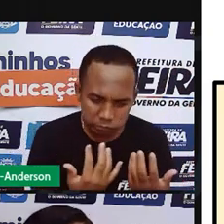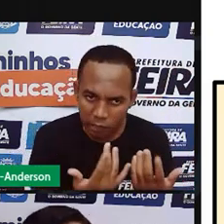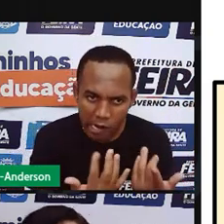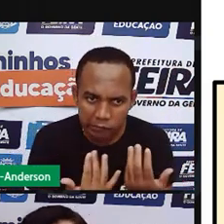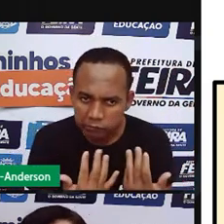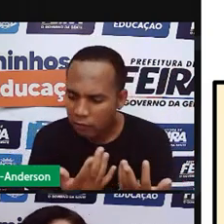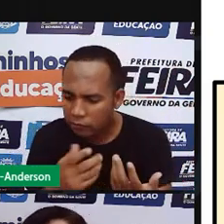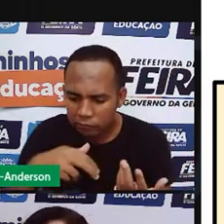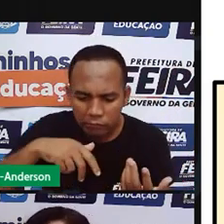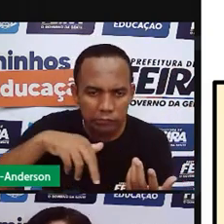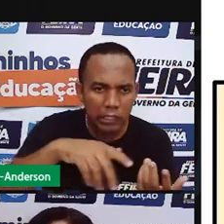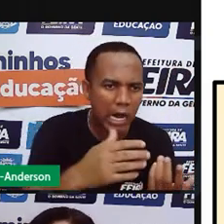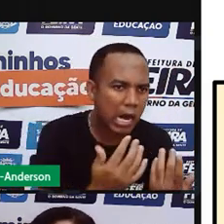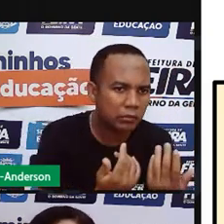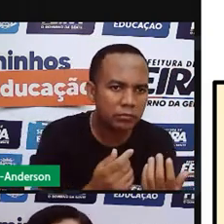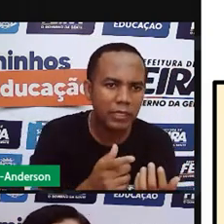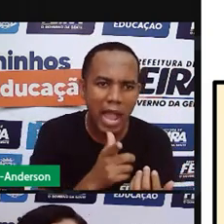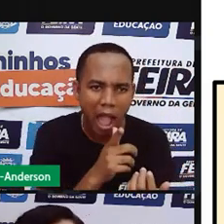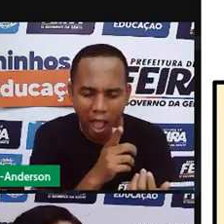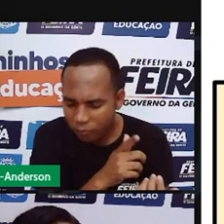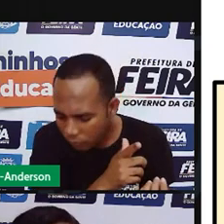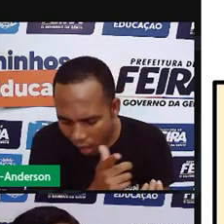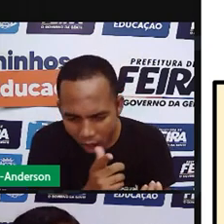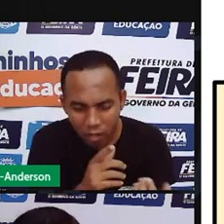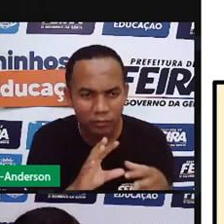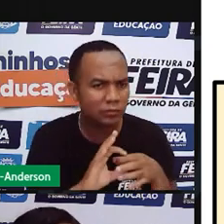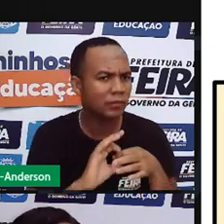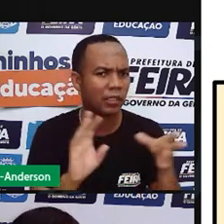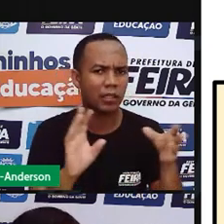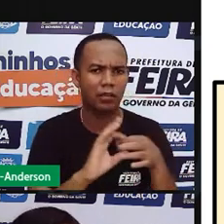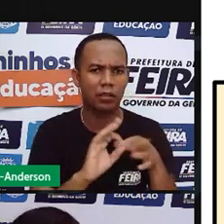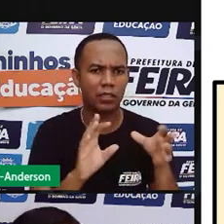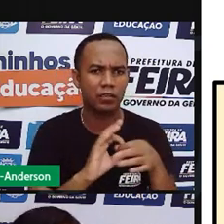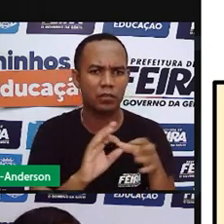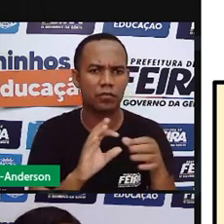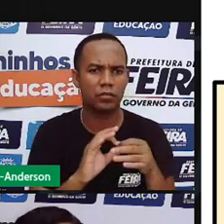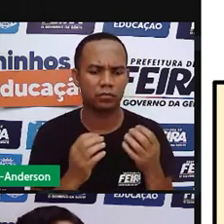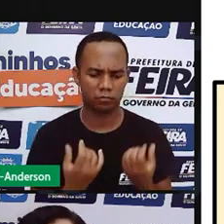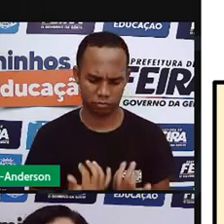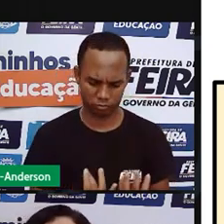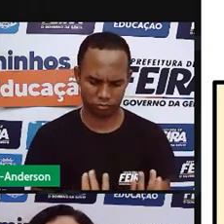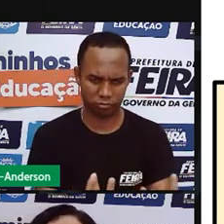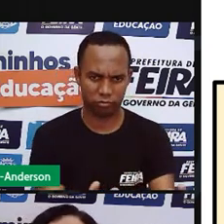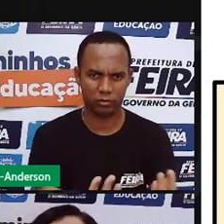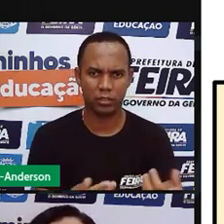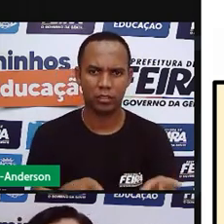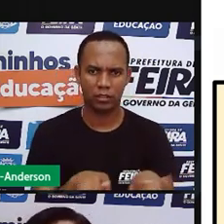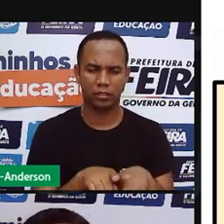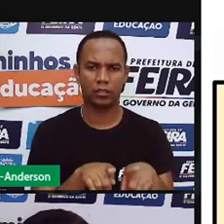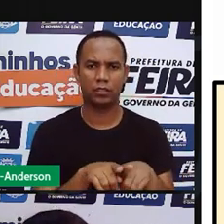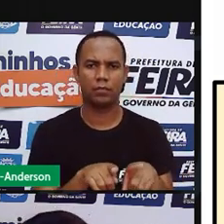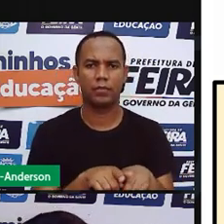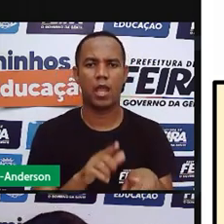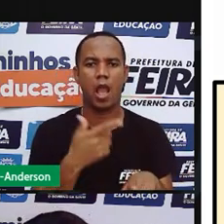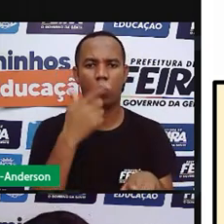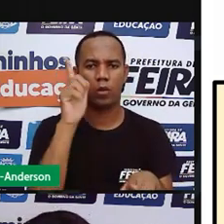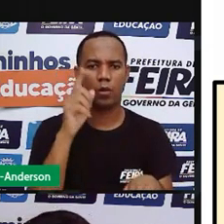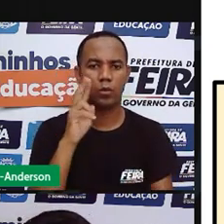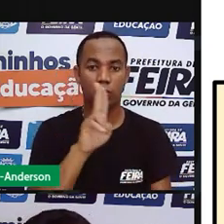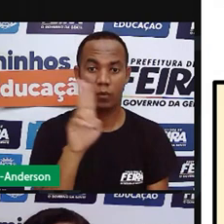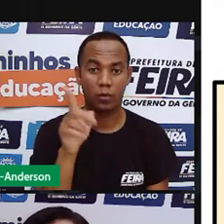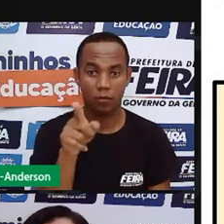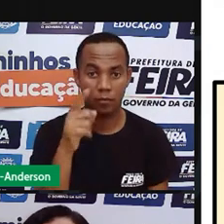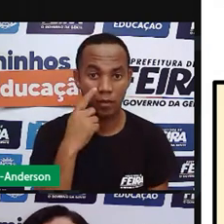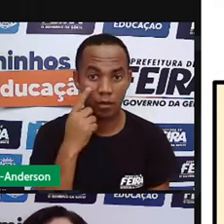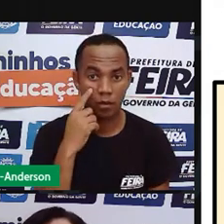vai andando, bebe sua água, come do pasto, que é a grama, o capim. E a extensiva.